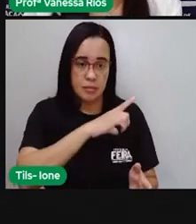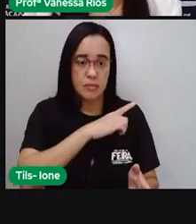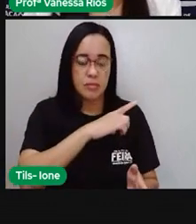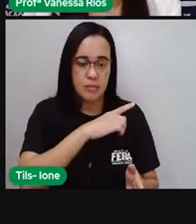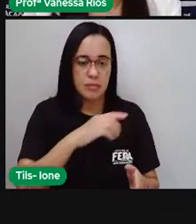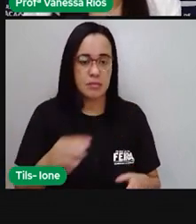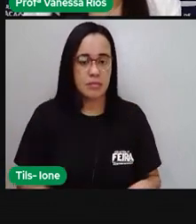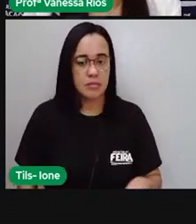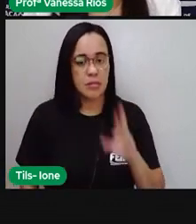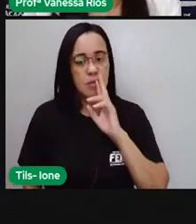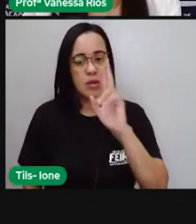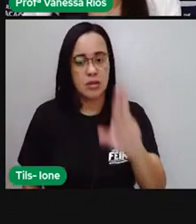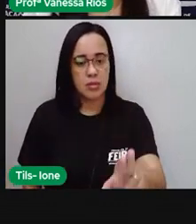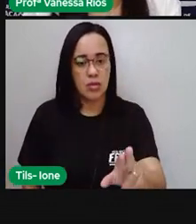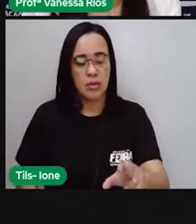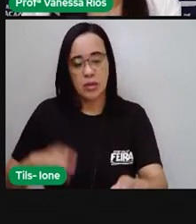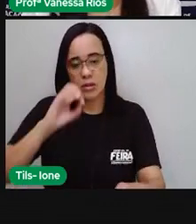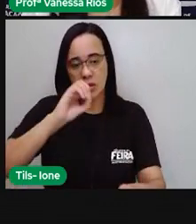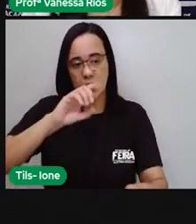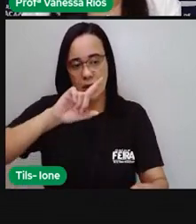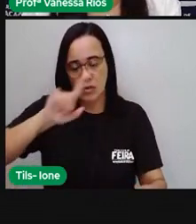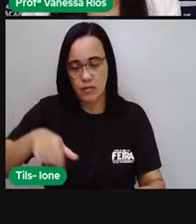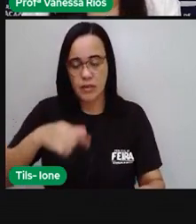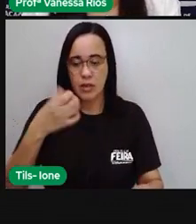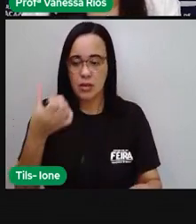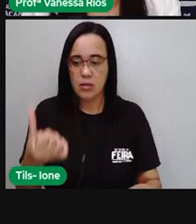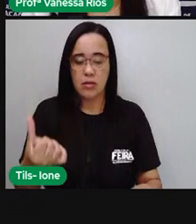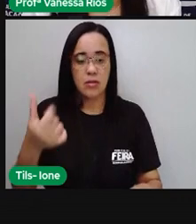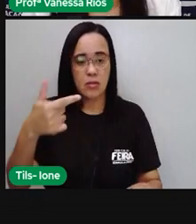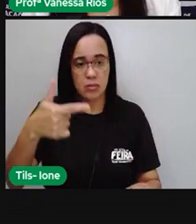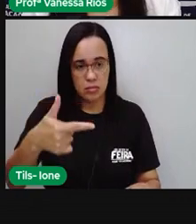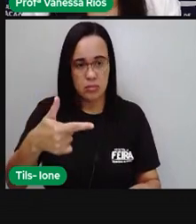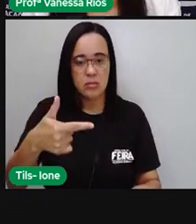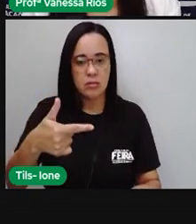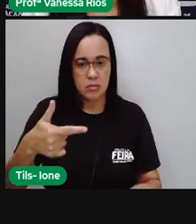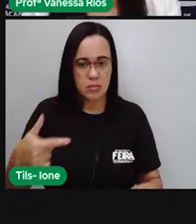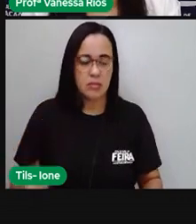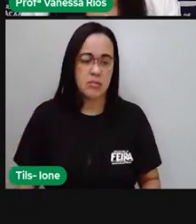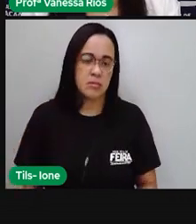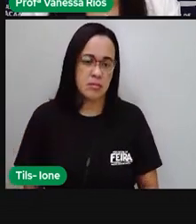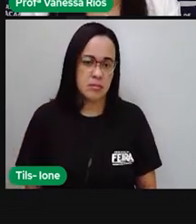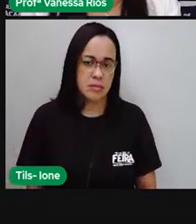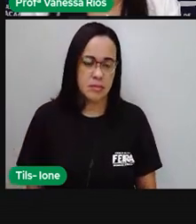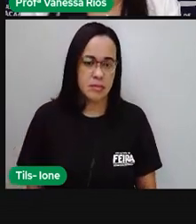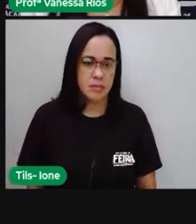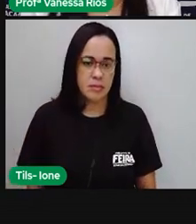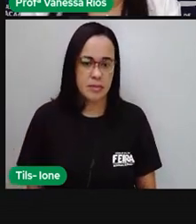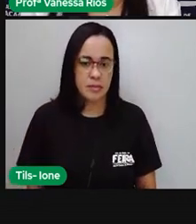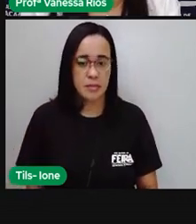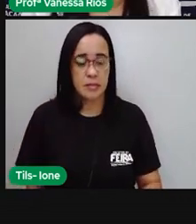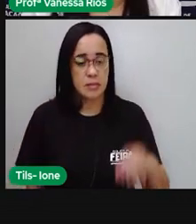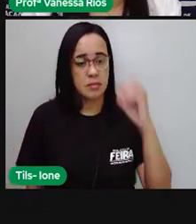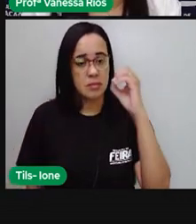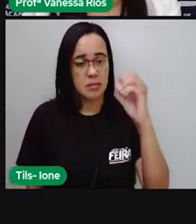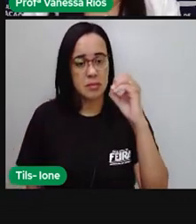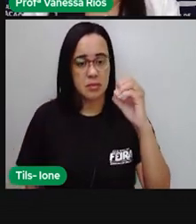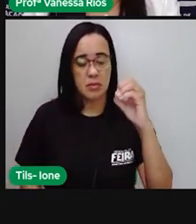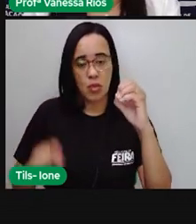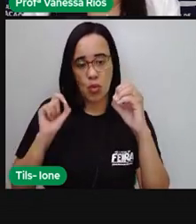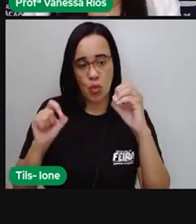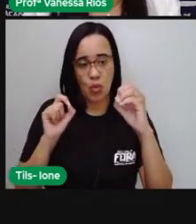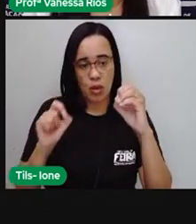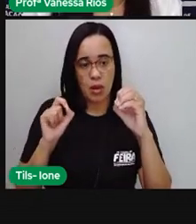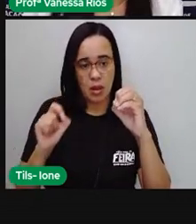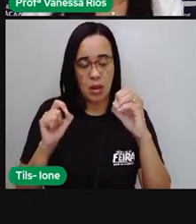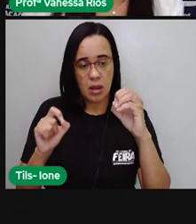deu, ó, 0,06, né, 0,2. E aí, esse 0 aqui, ele não vai ter nenhuma